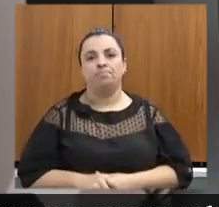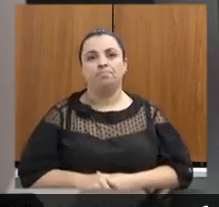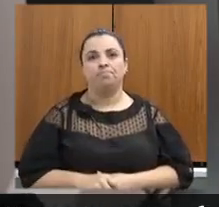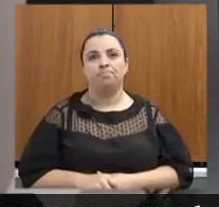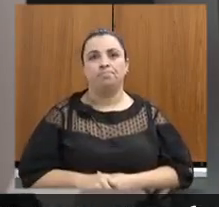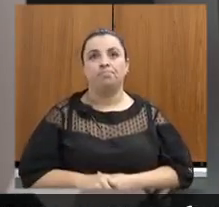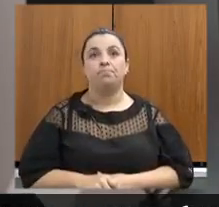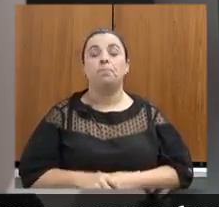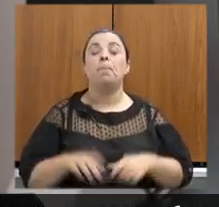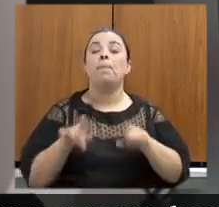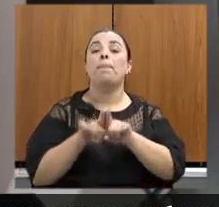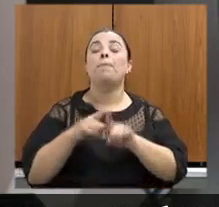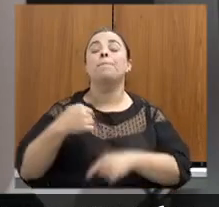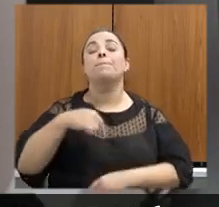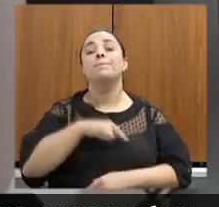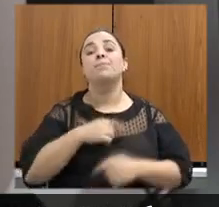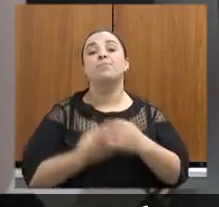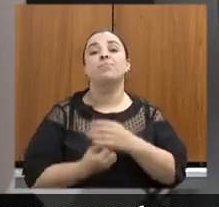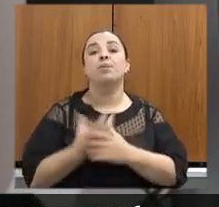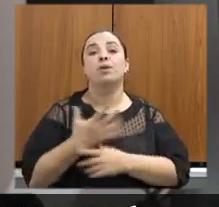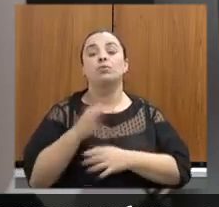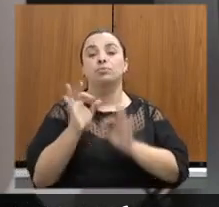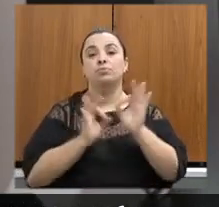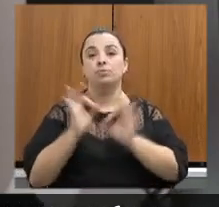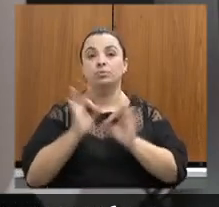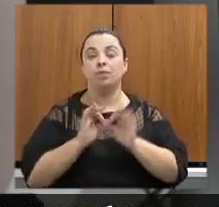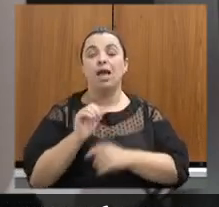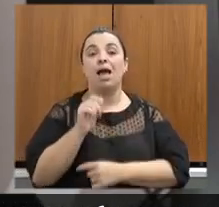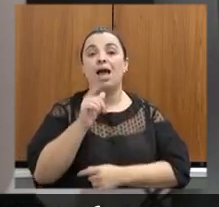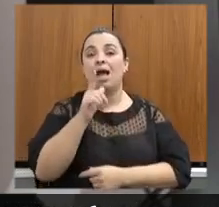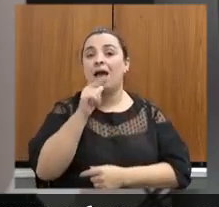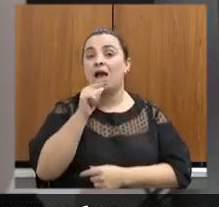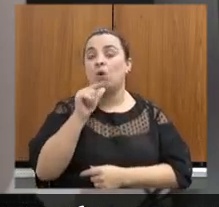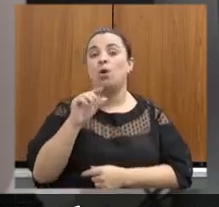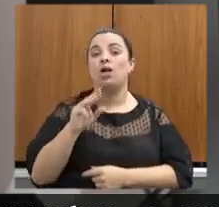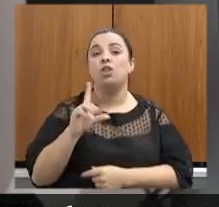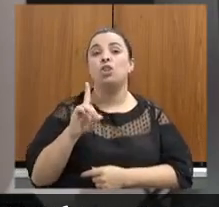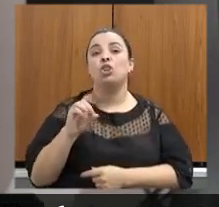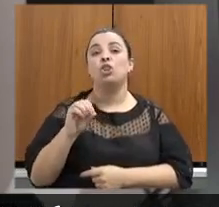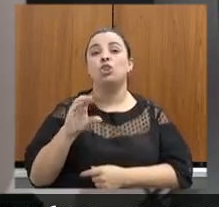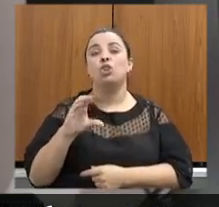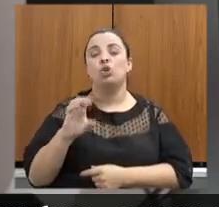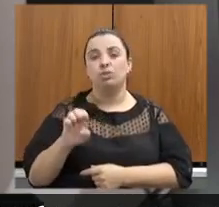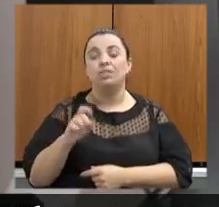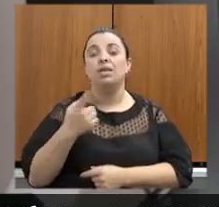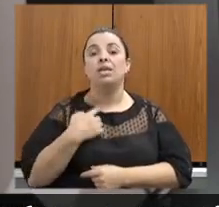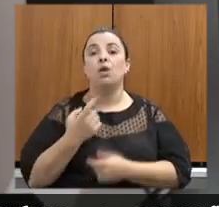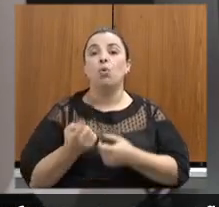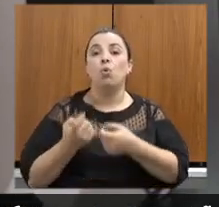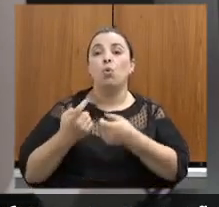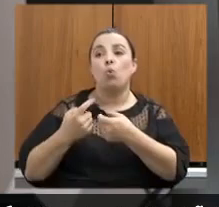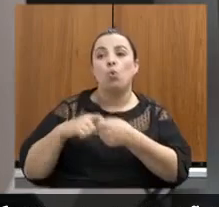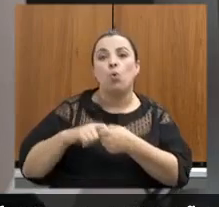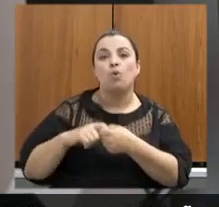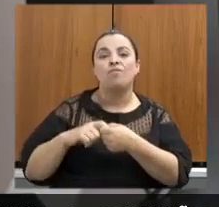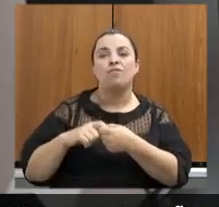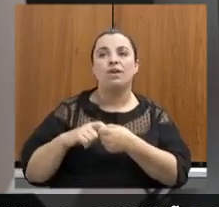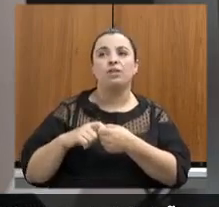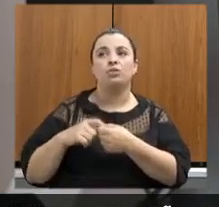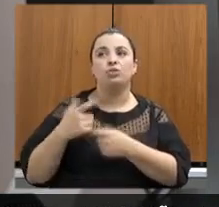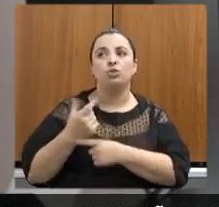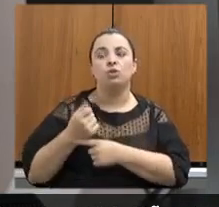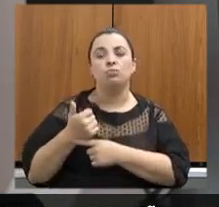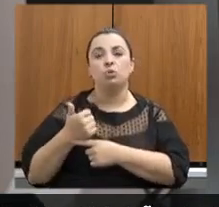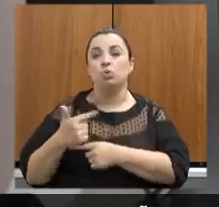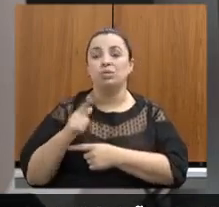Além disso, nós implementamos o programa Água Doce, um convênio de 2012 não executado, o governo federal